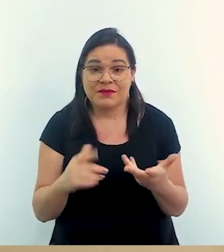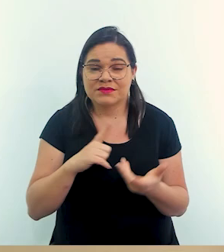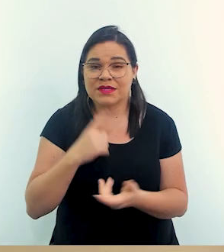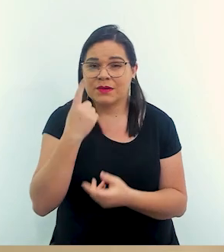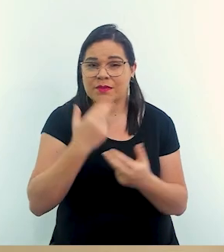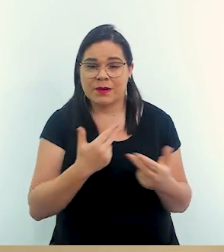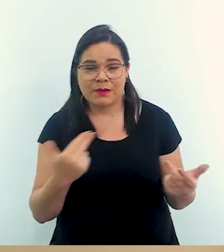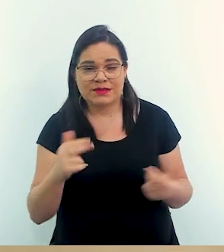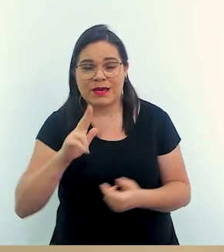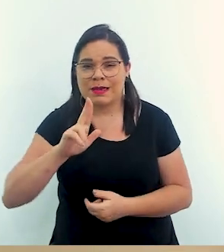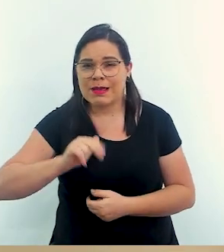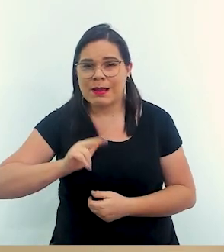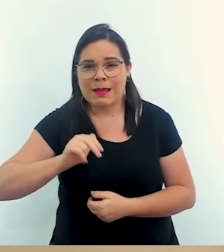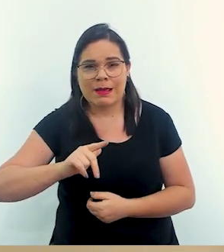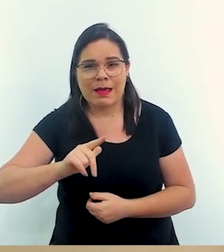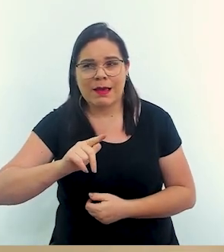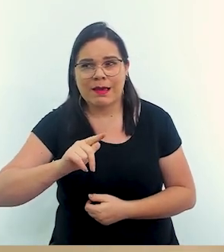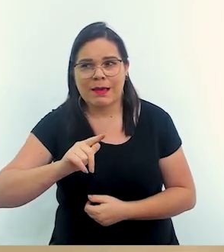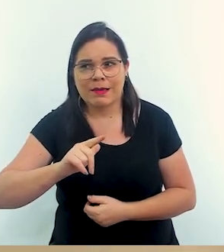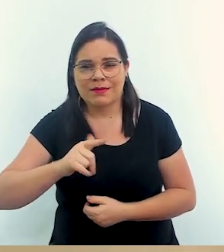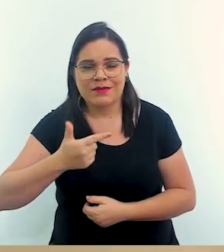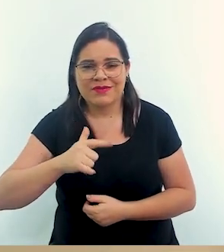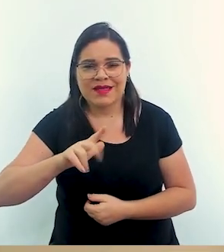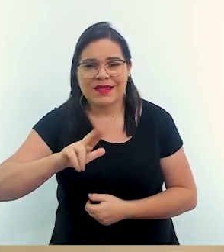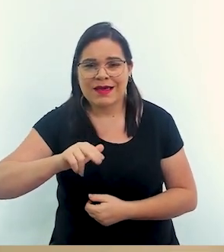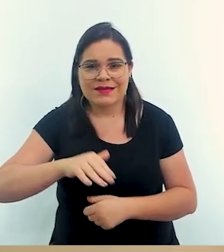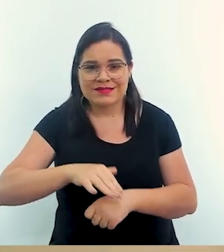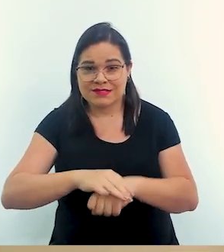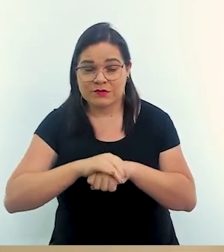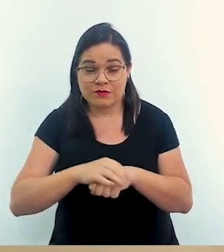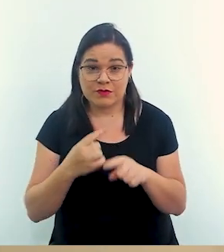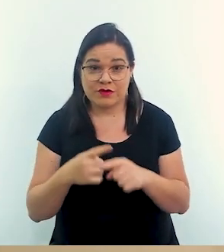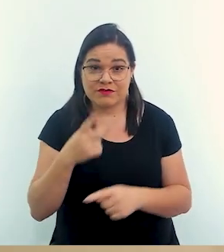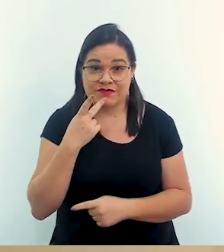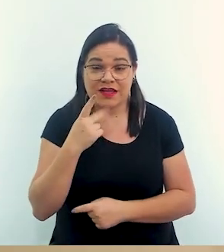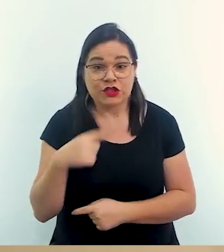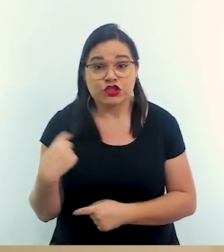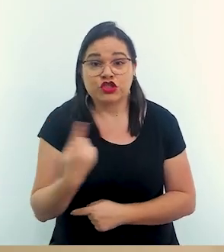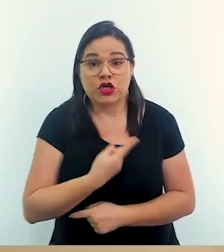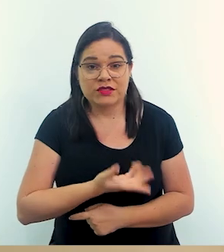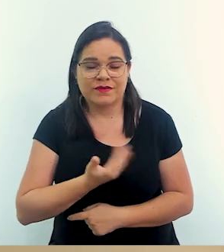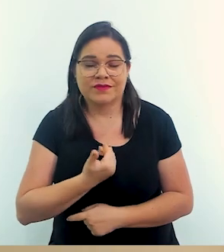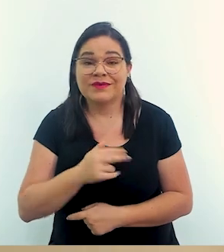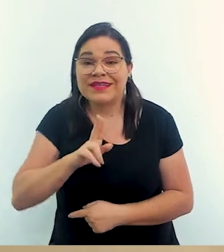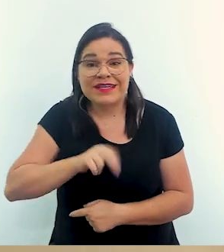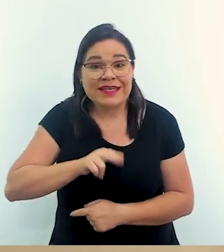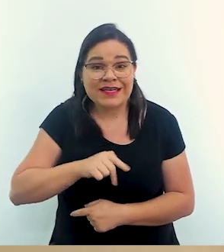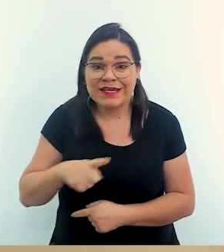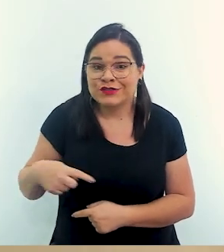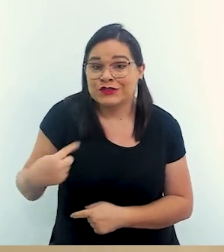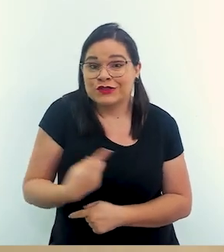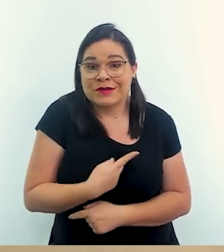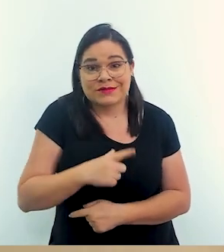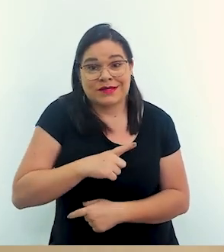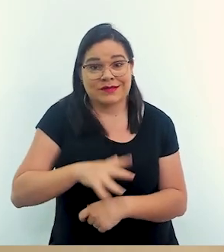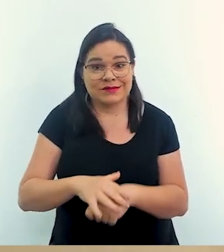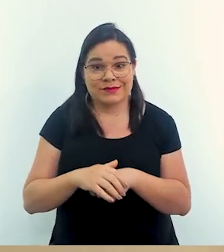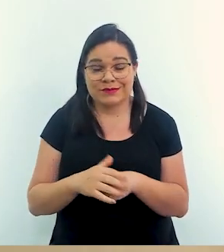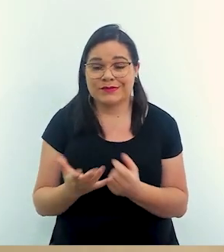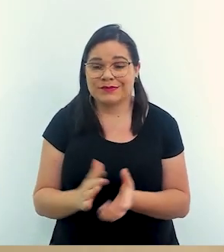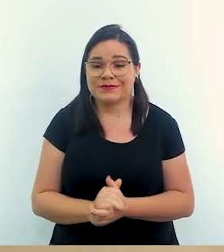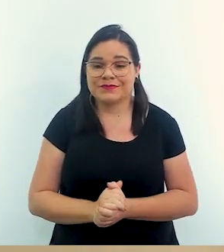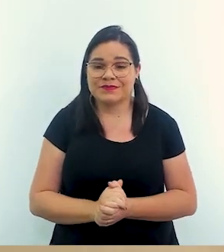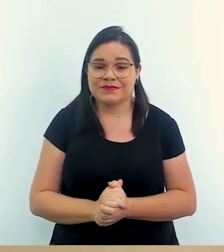então, tem uma coisa de ninguém estar seguro, né? De certa forma, né? Que nem você fala, nós vamos morrer. Sim, nenhum de nós está seguro, de certa